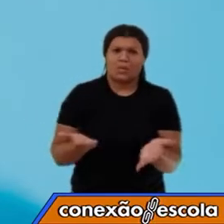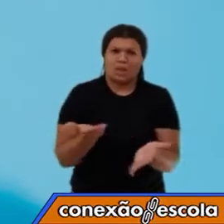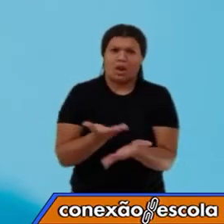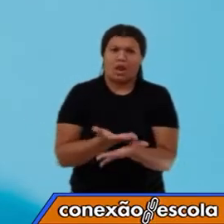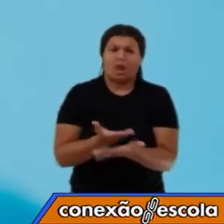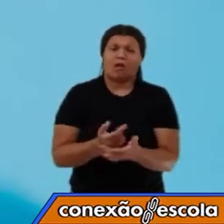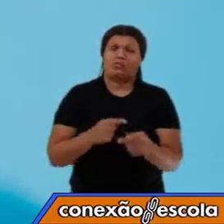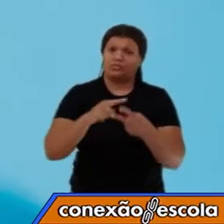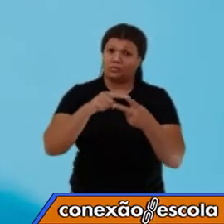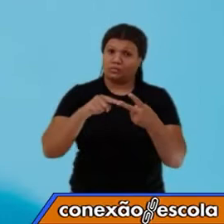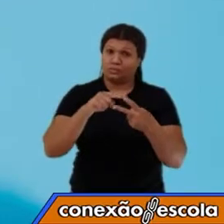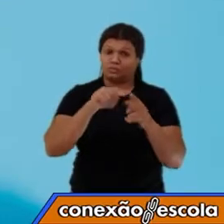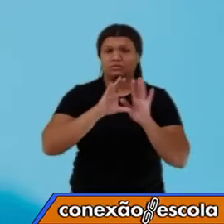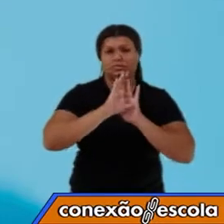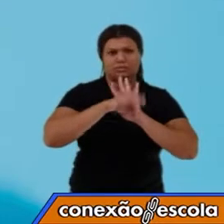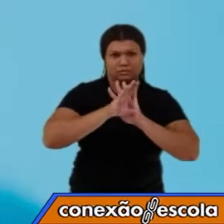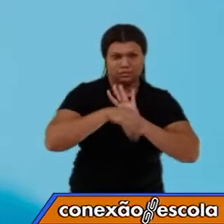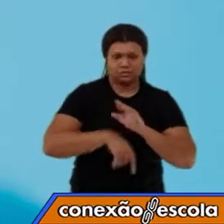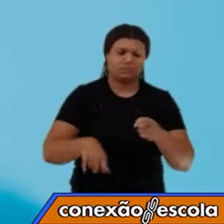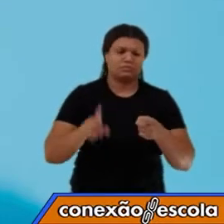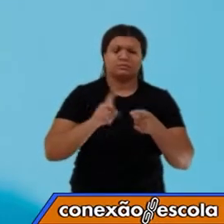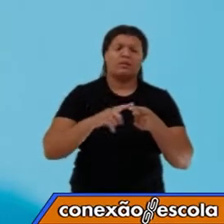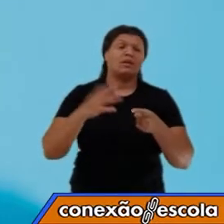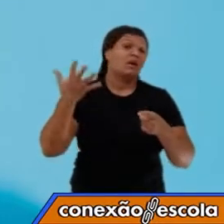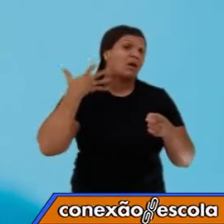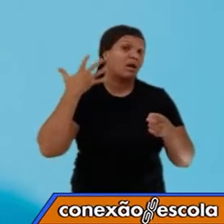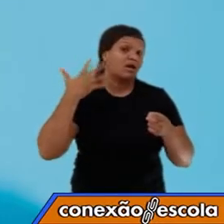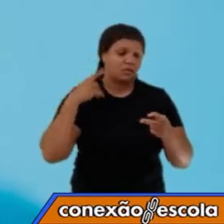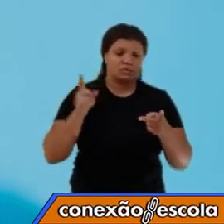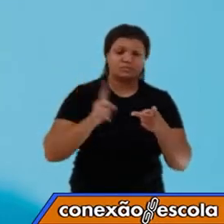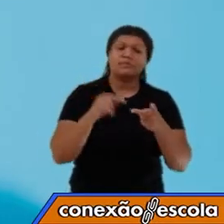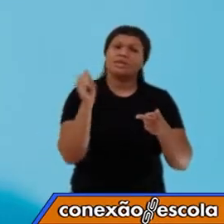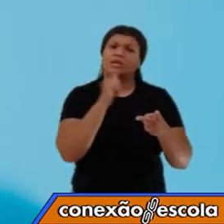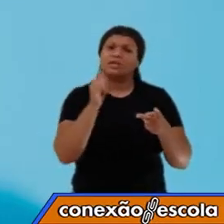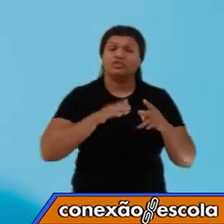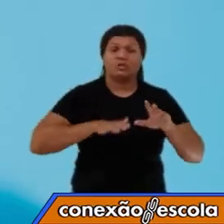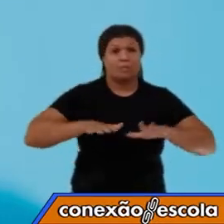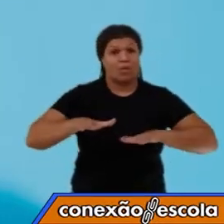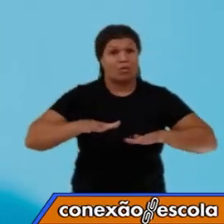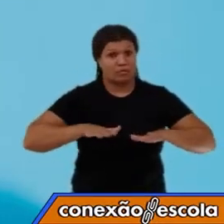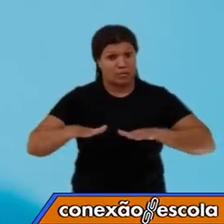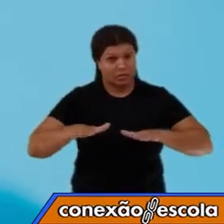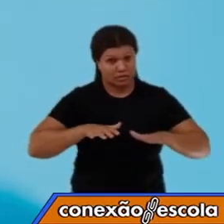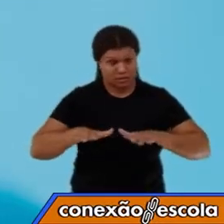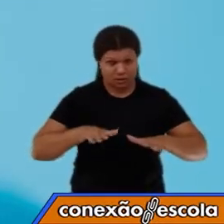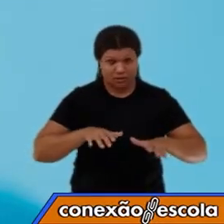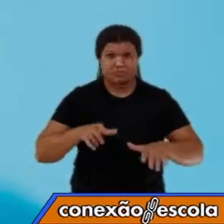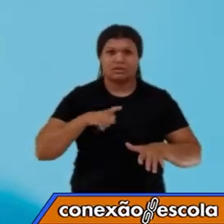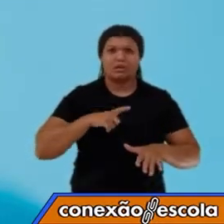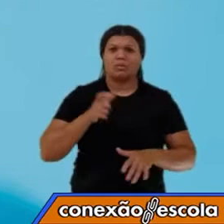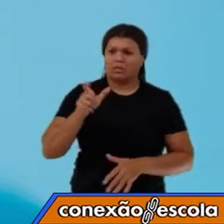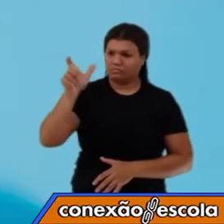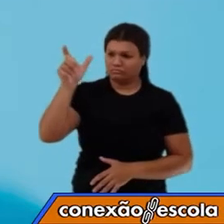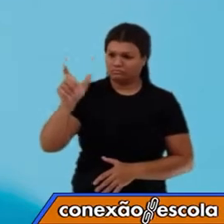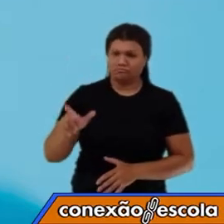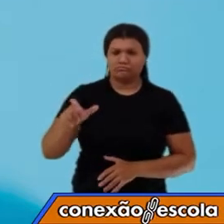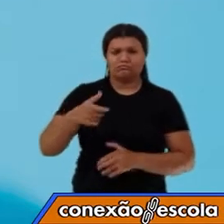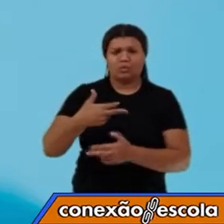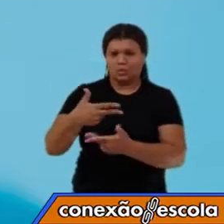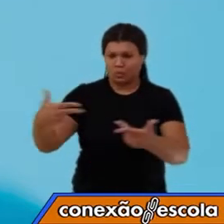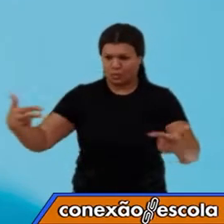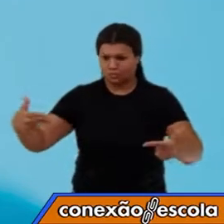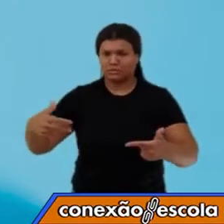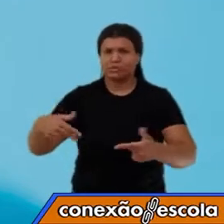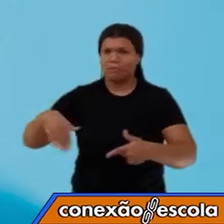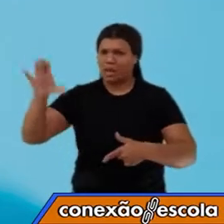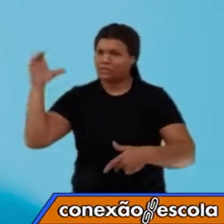dois conceitos. Calor, energia em movimento, em trânsito, que vai do corpo de maior temperatura